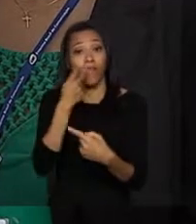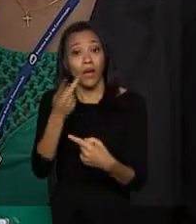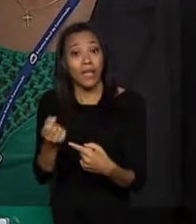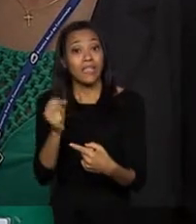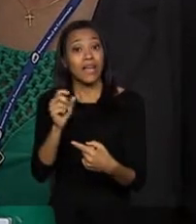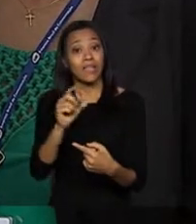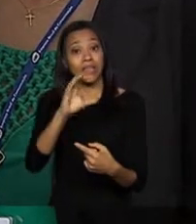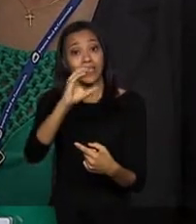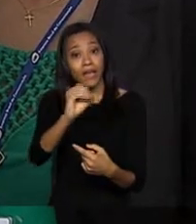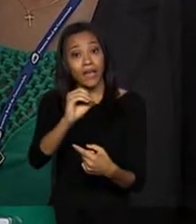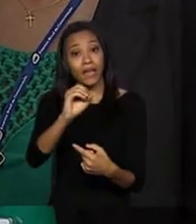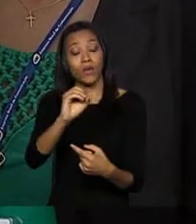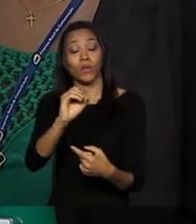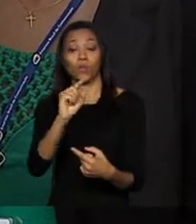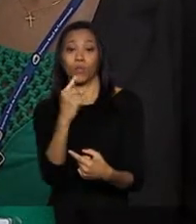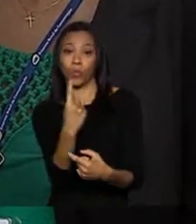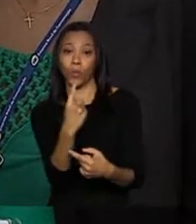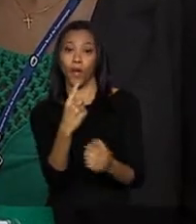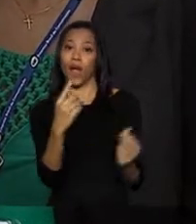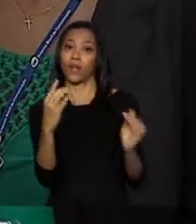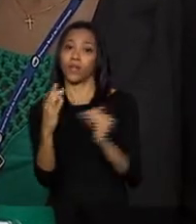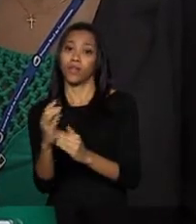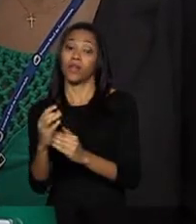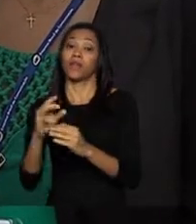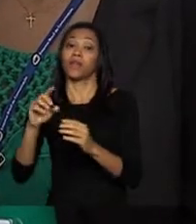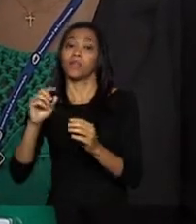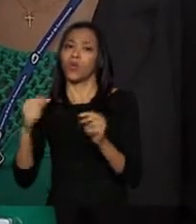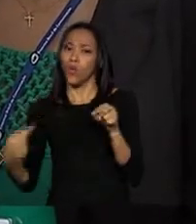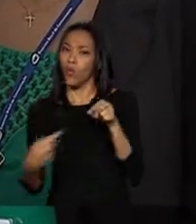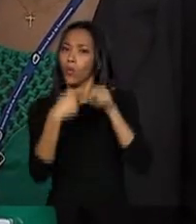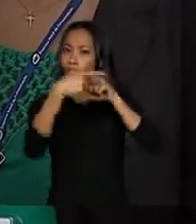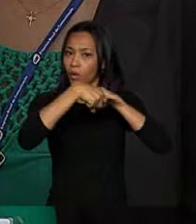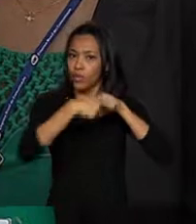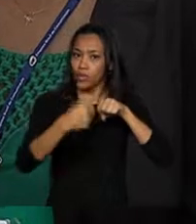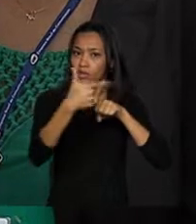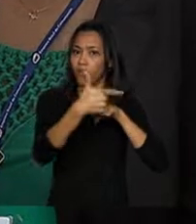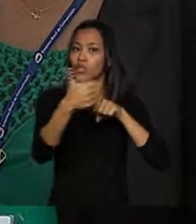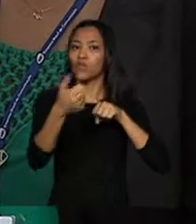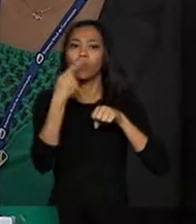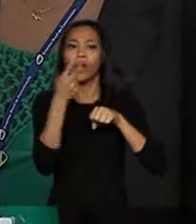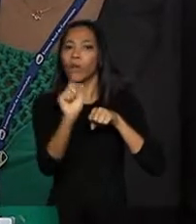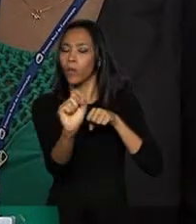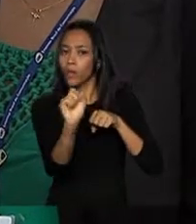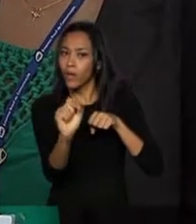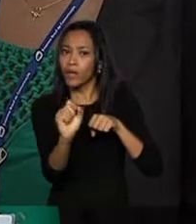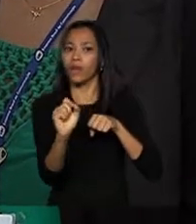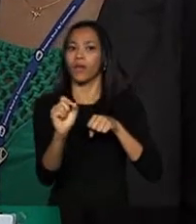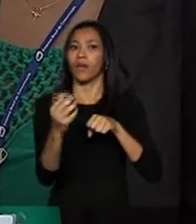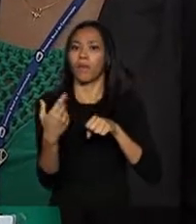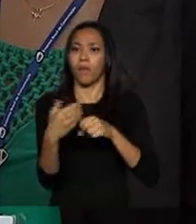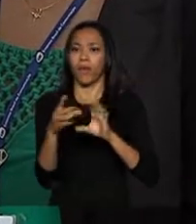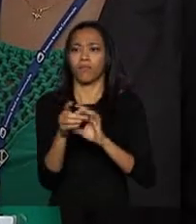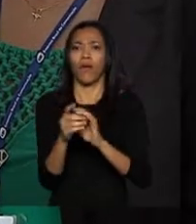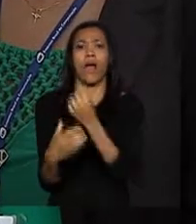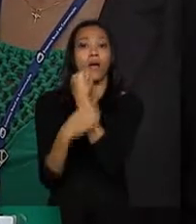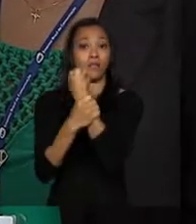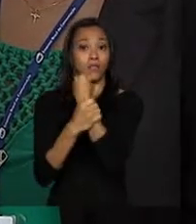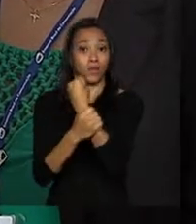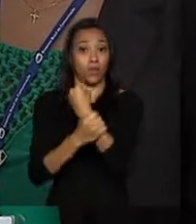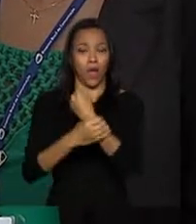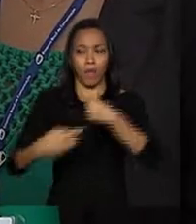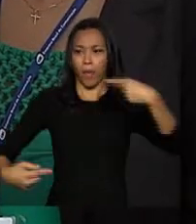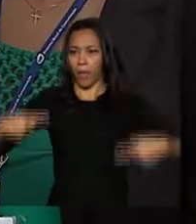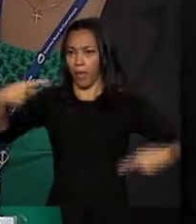até 0,1 a 1 décimo, de acordo com o artigo 21. O artigo 21 diz que, com o fim de garantir a competitividade do setor contemplado,